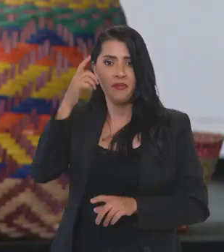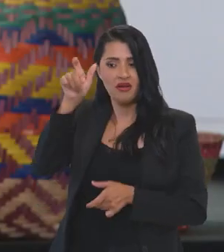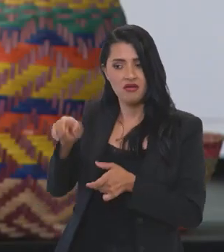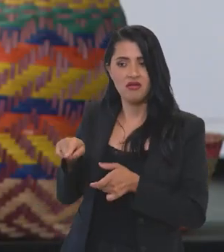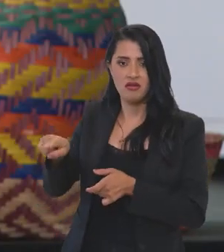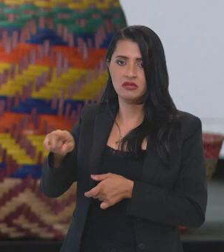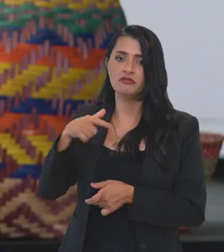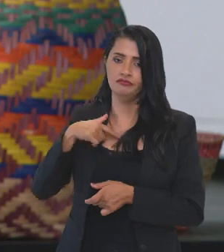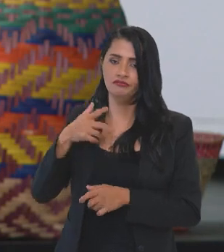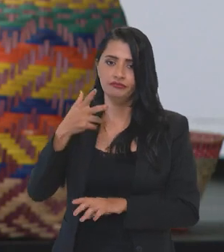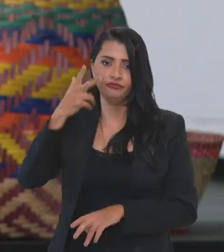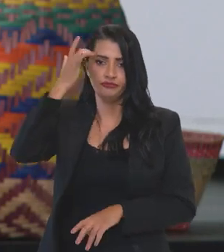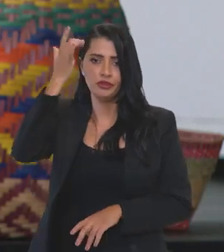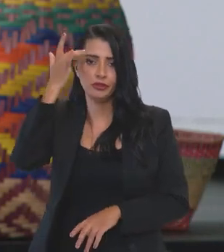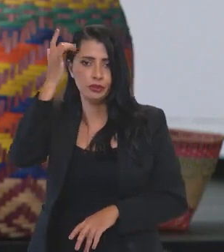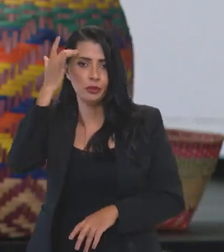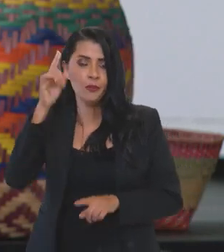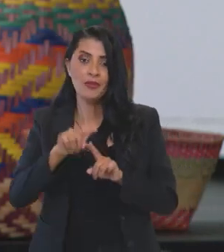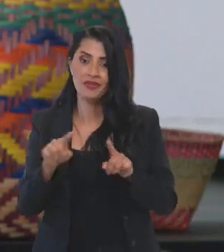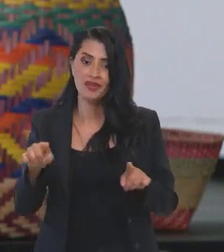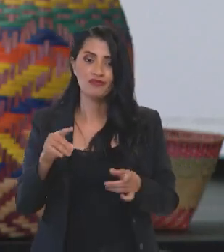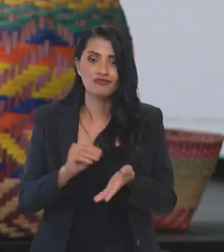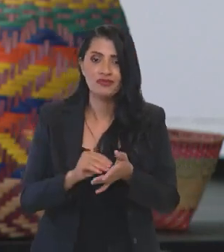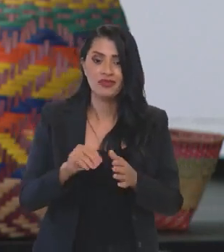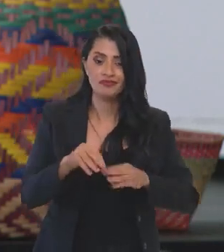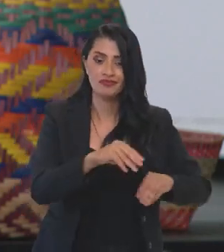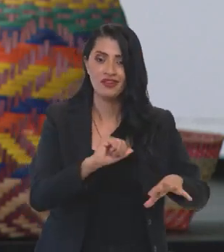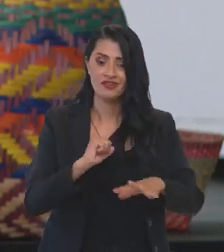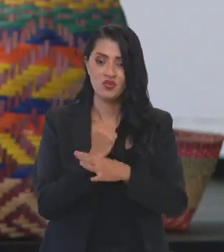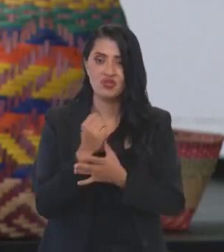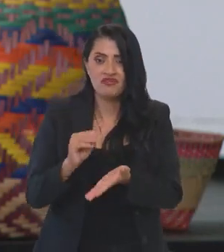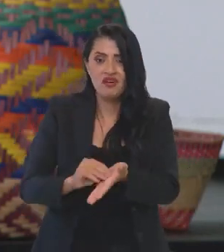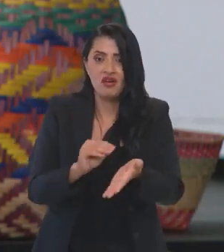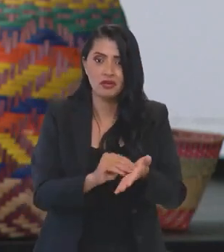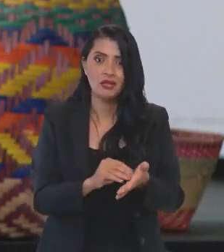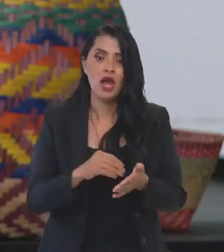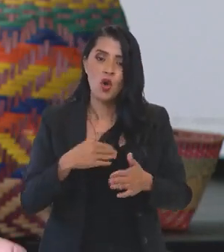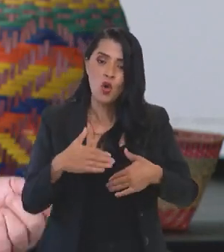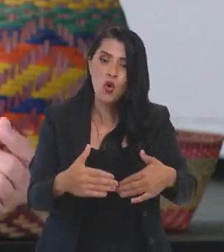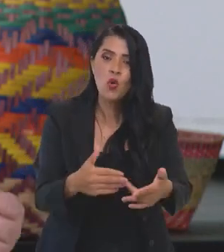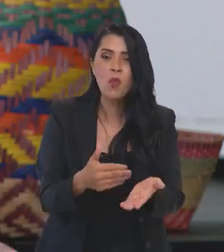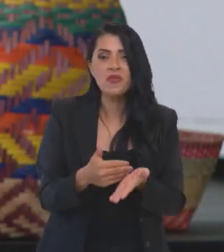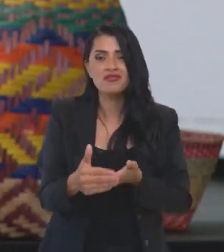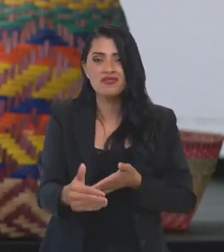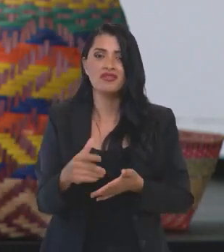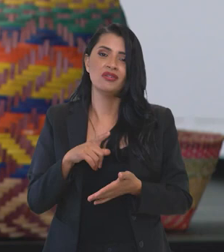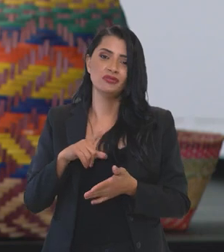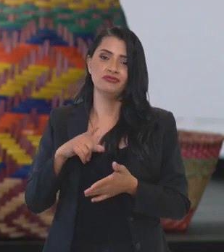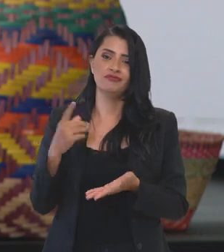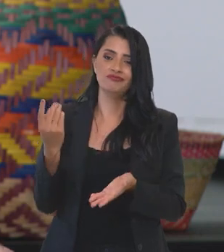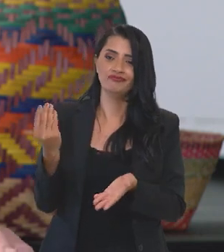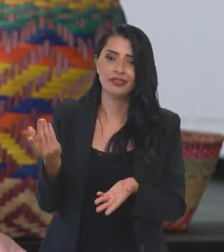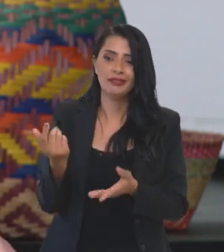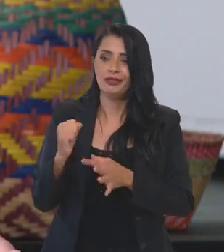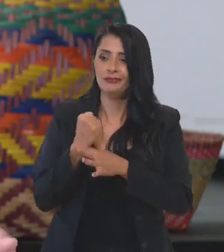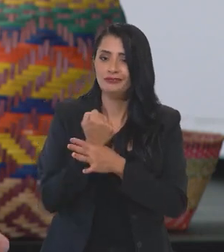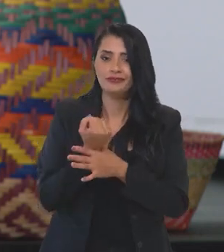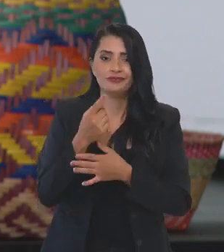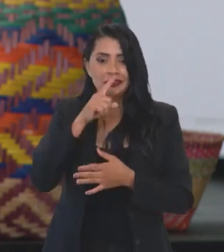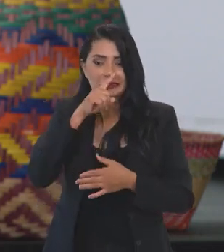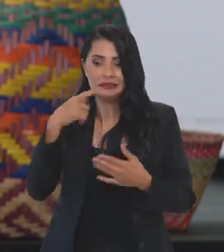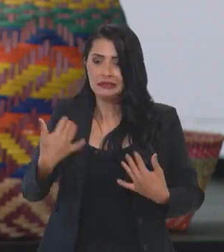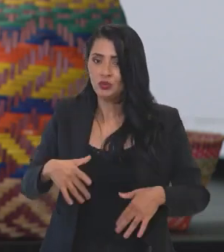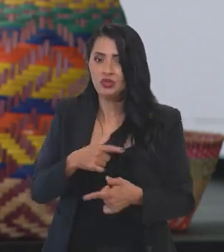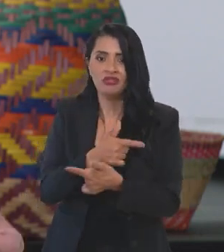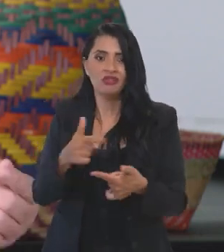assim, ela traz uma insegurança jurídica para as terras que ainda estão com seu processo iniciando, traz uma insegurança jurídica em processos que